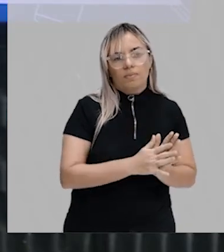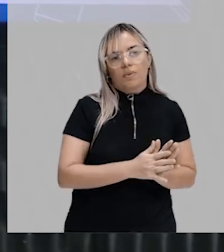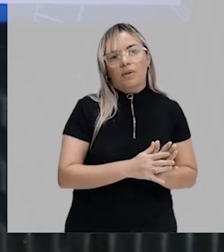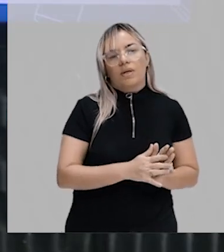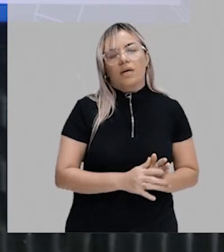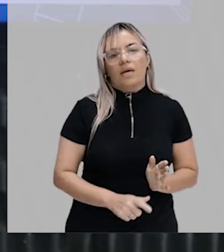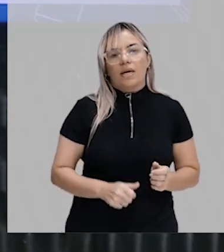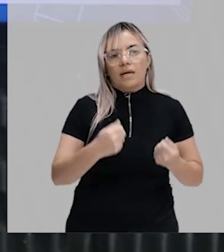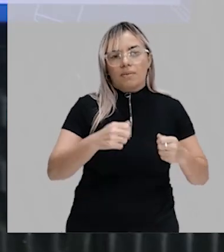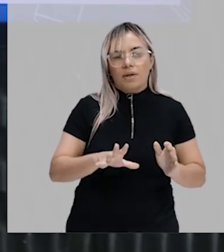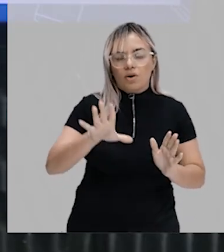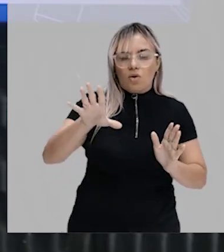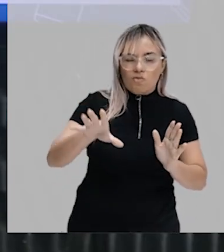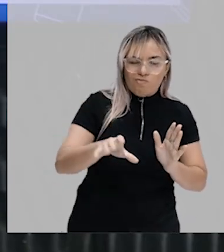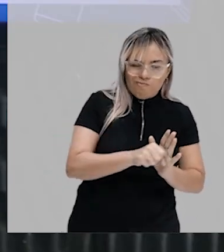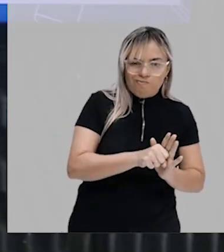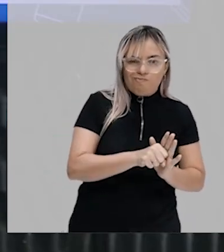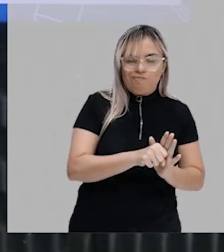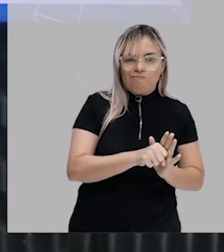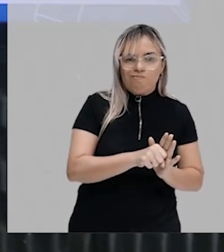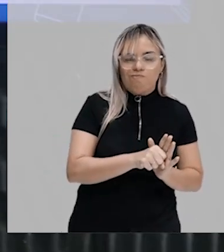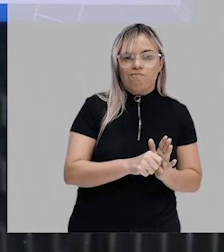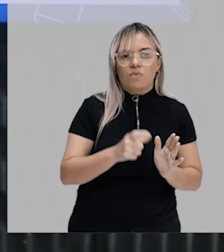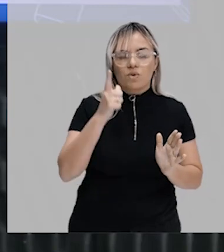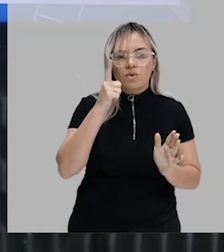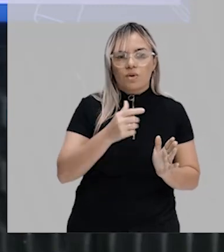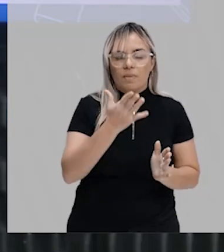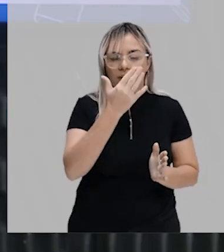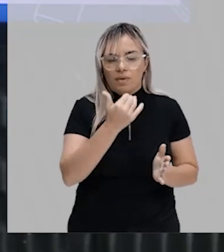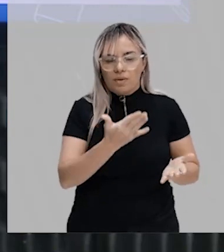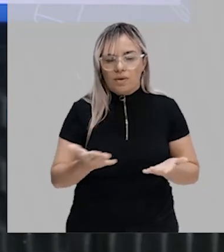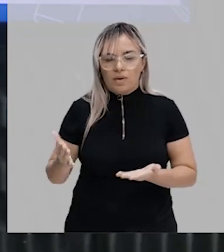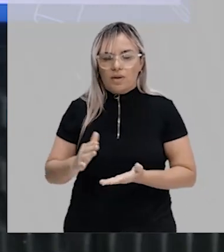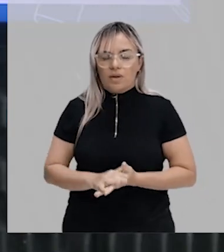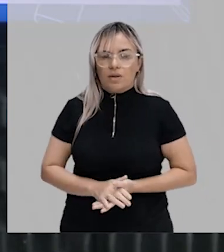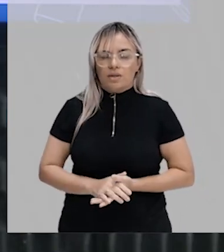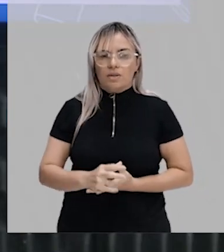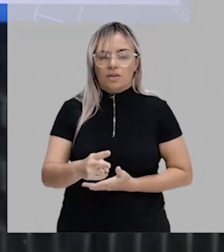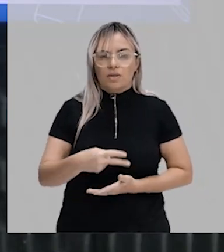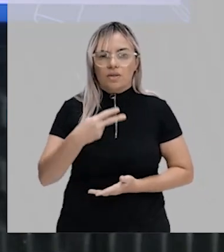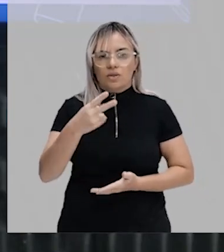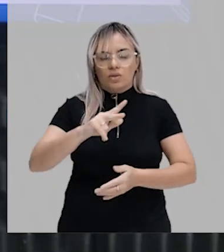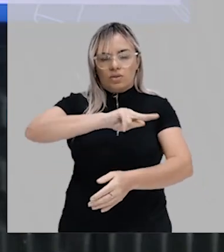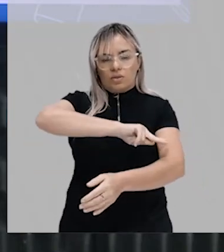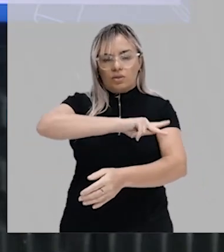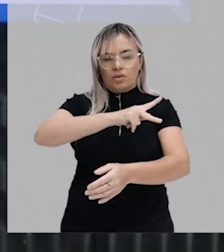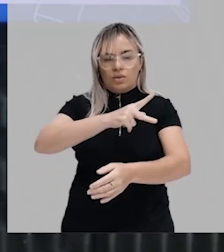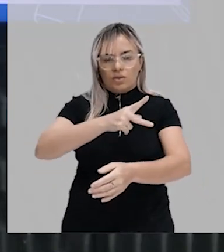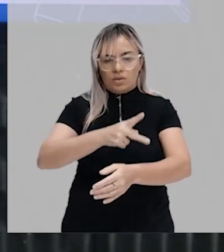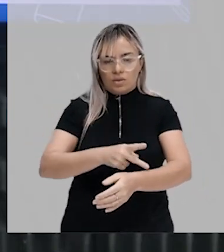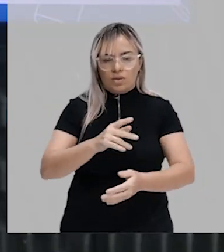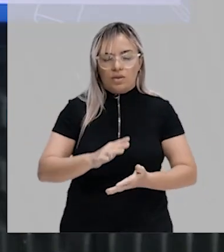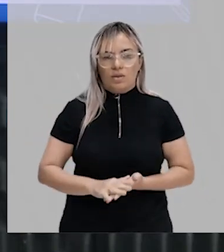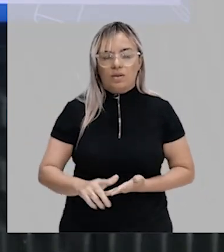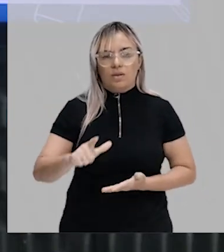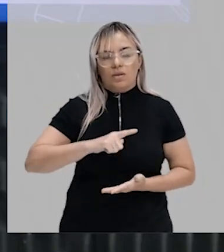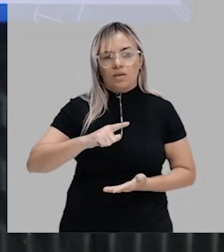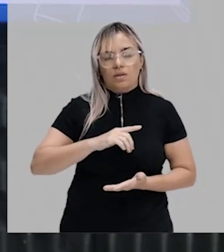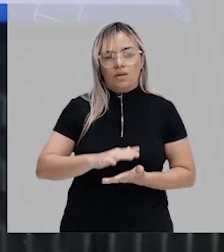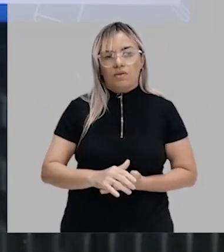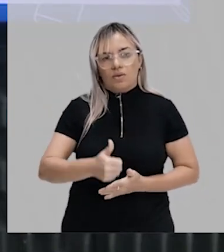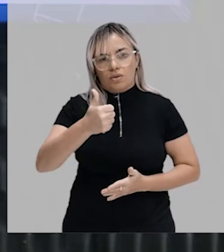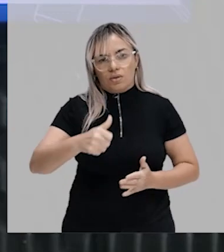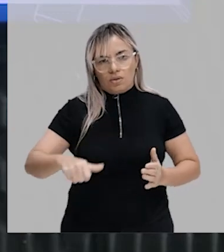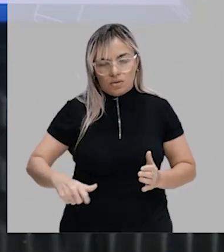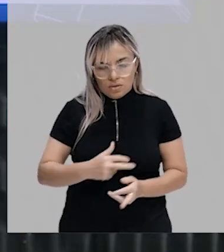hipóteses sobre como eram os primeiros seres vivos. Existe aquela hipótese que vai considerar que os primeiros